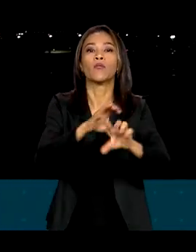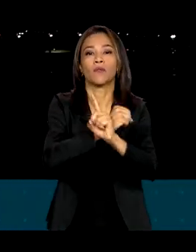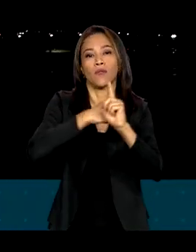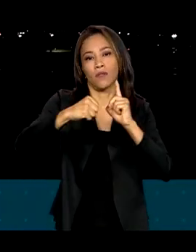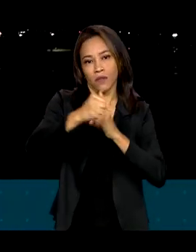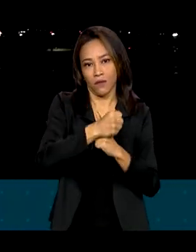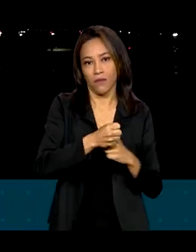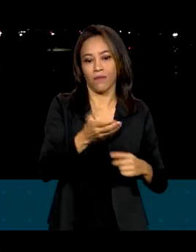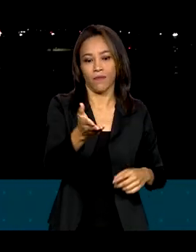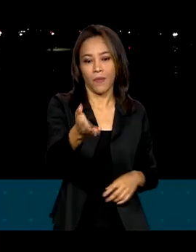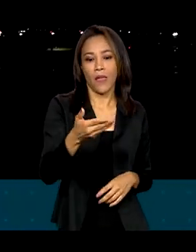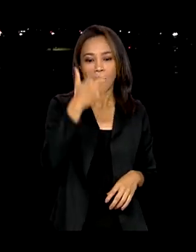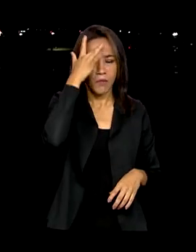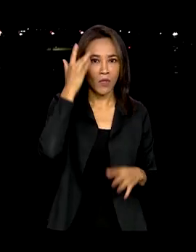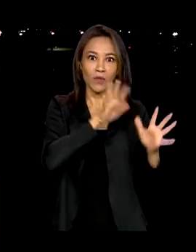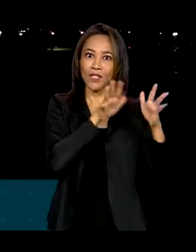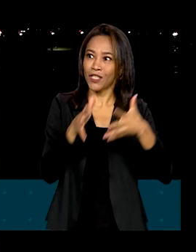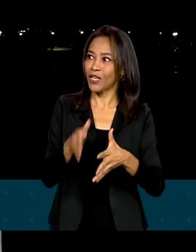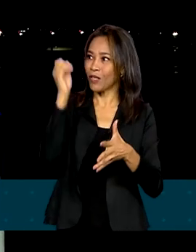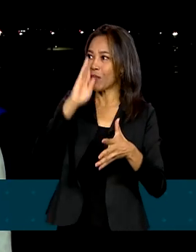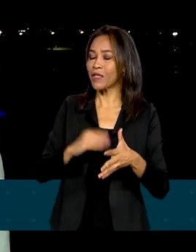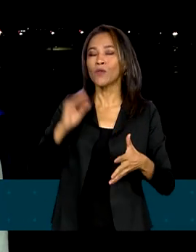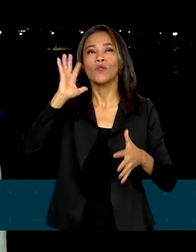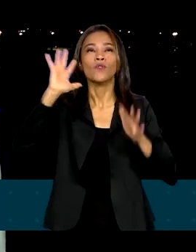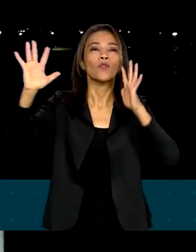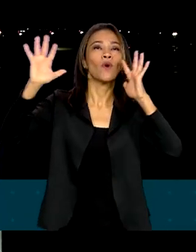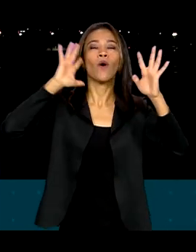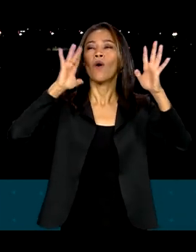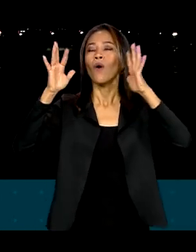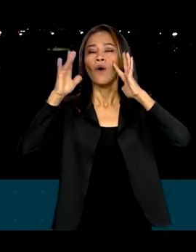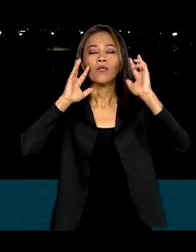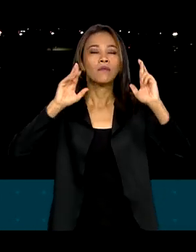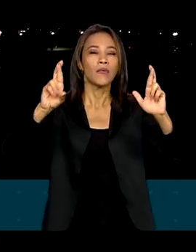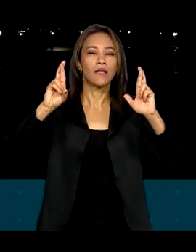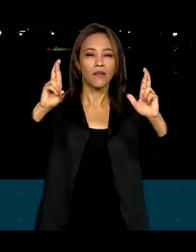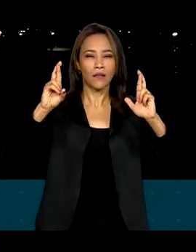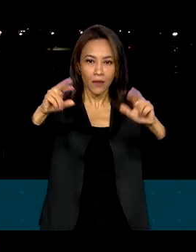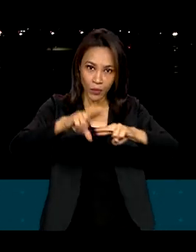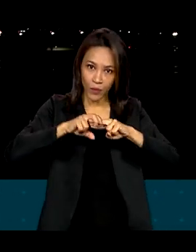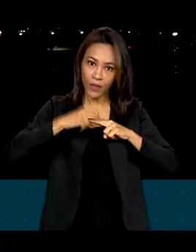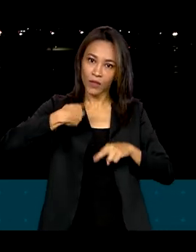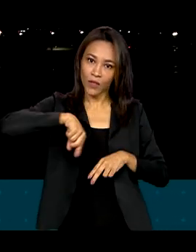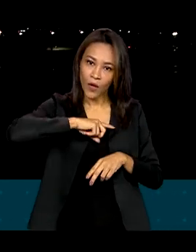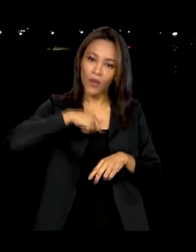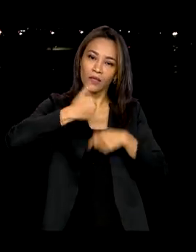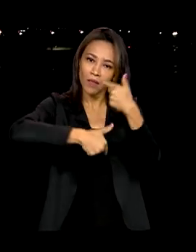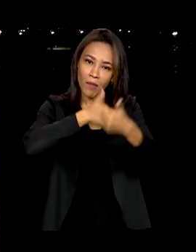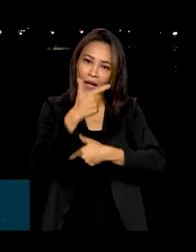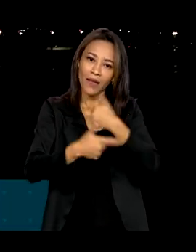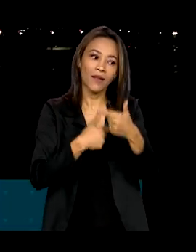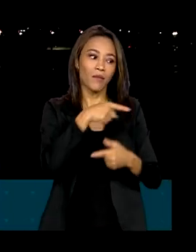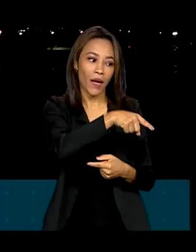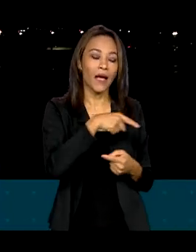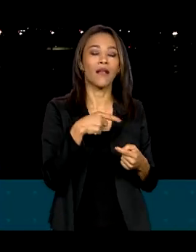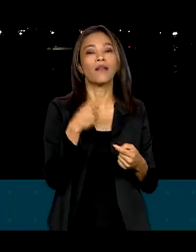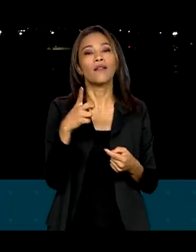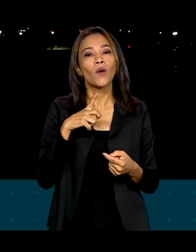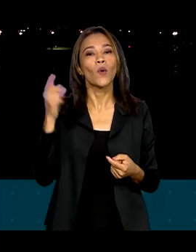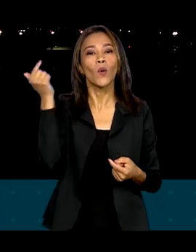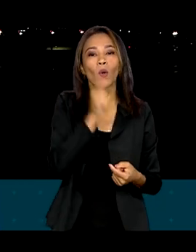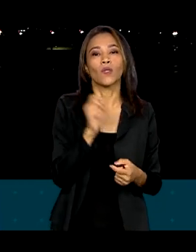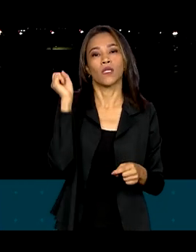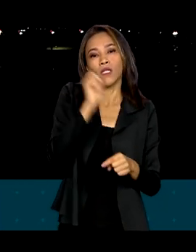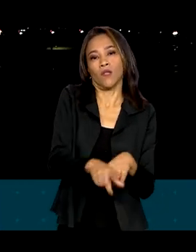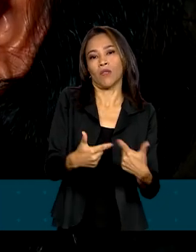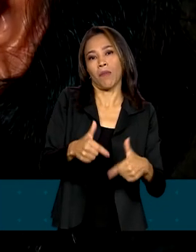pessoas que vêm aqui para o Brasil vêm cheias de sonhos, cheias de aspirações, e por isso que a trabalha muito promovendo a inserção socioeconômica dessas pessoas que